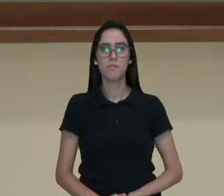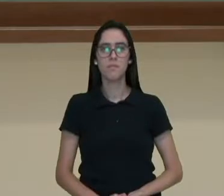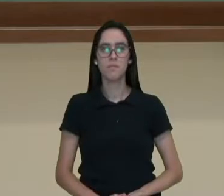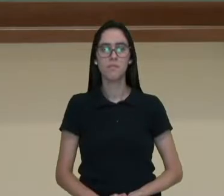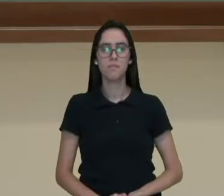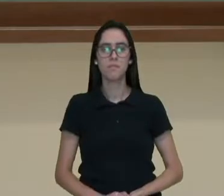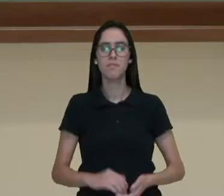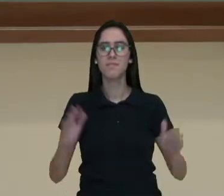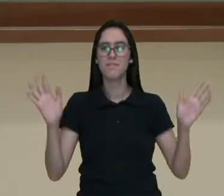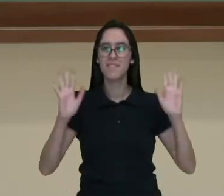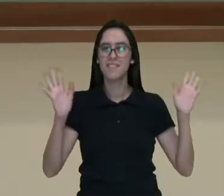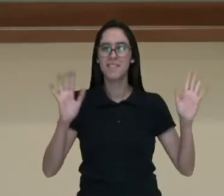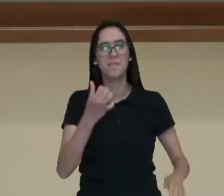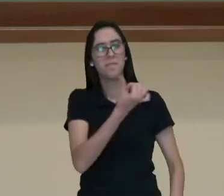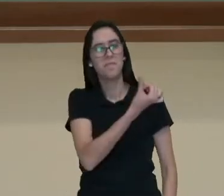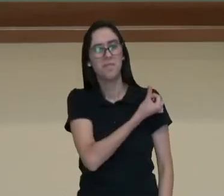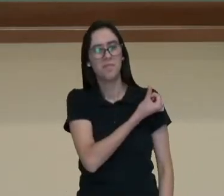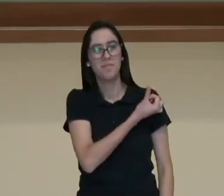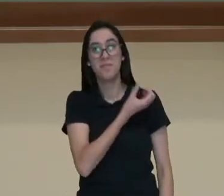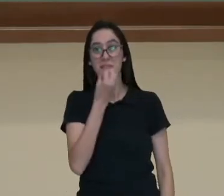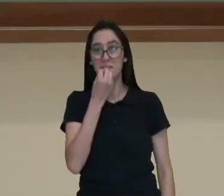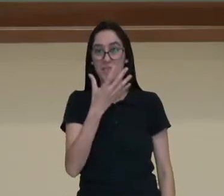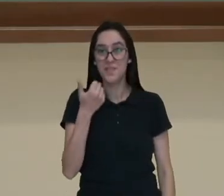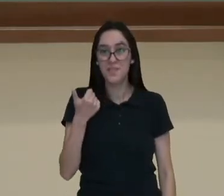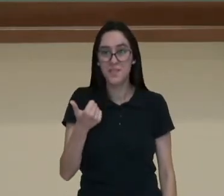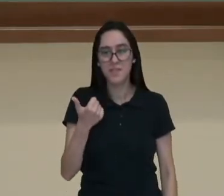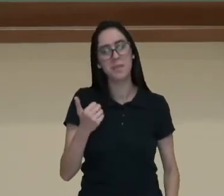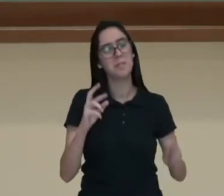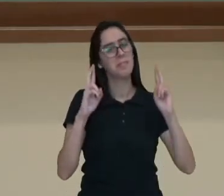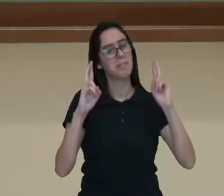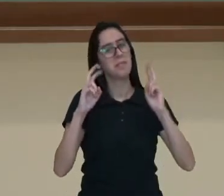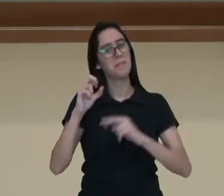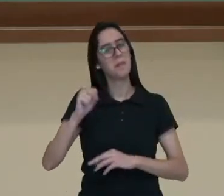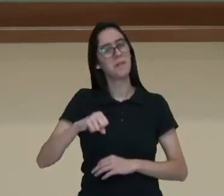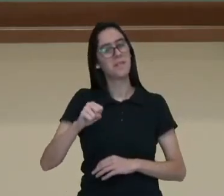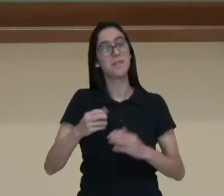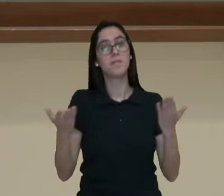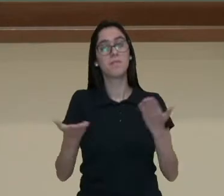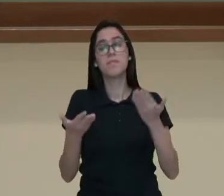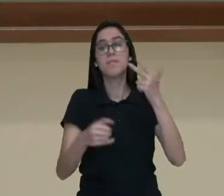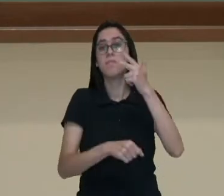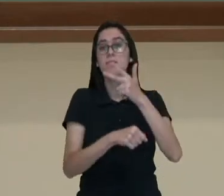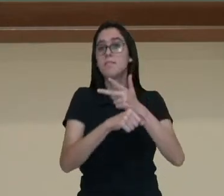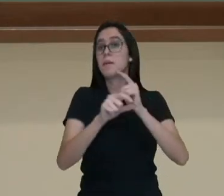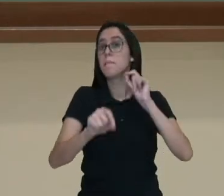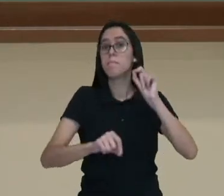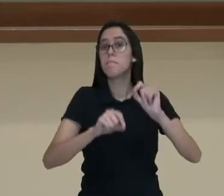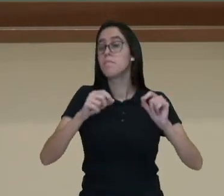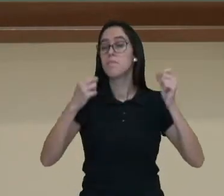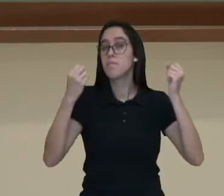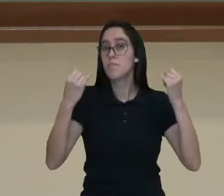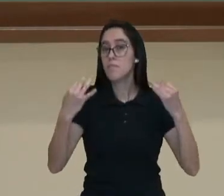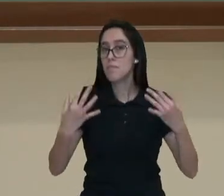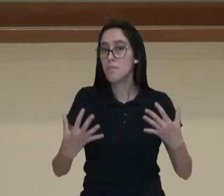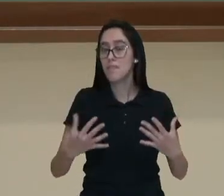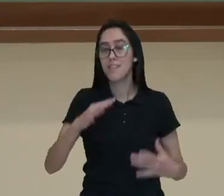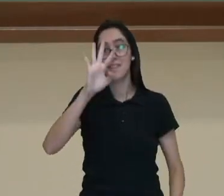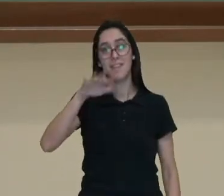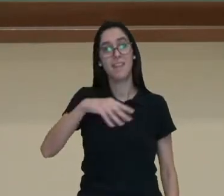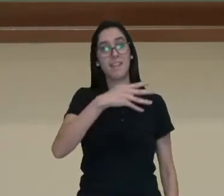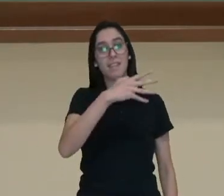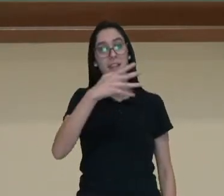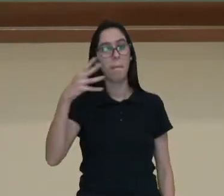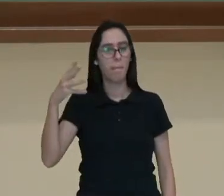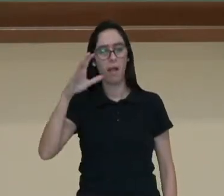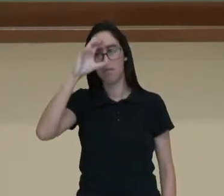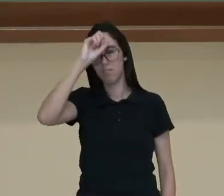Olá, estudantes do sexto ano, tudo bem com vocês? Espero que sim, hein? Neste vídeo vamos falar sobre as tabelas, vamos